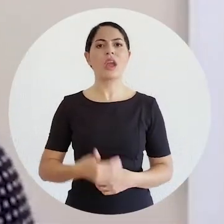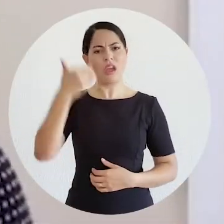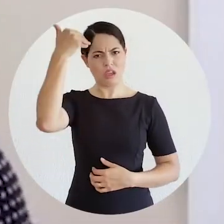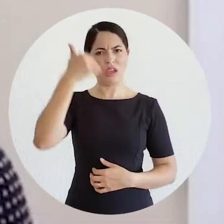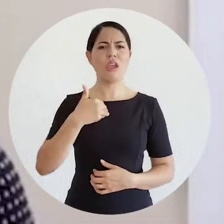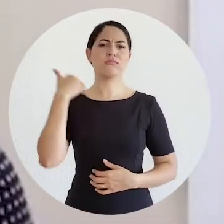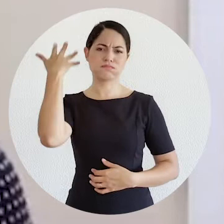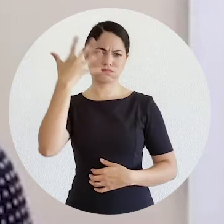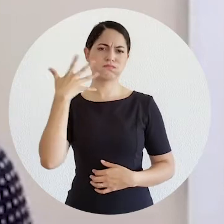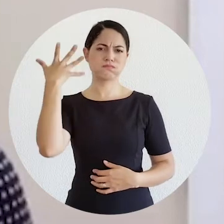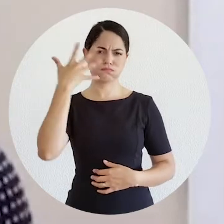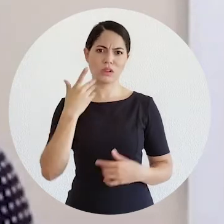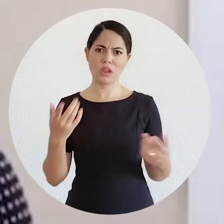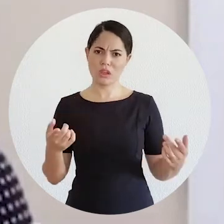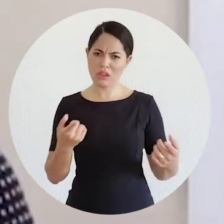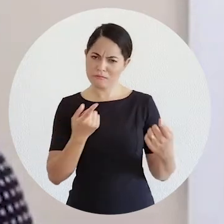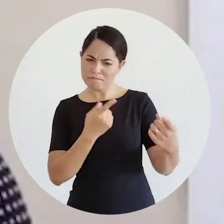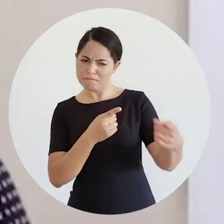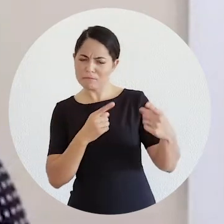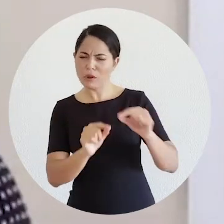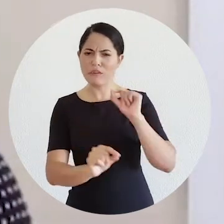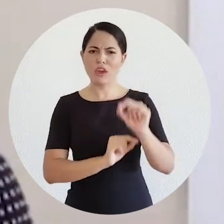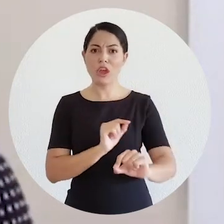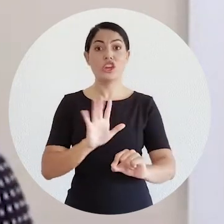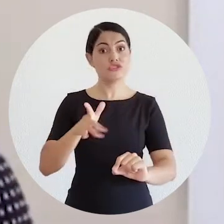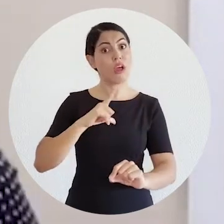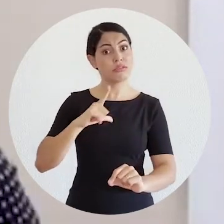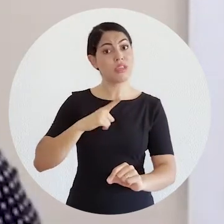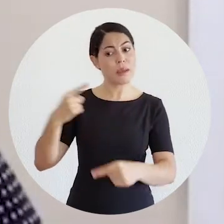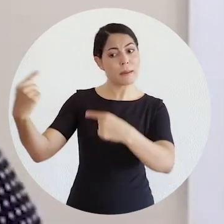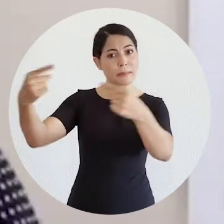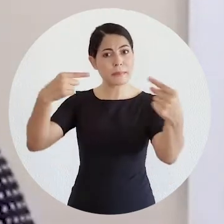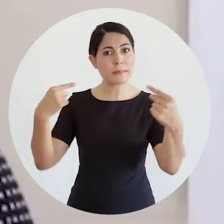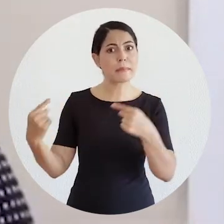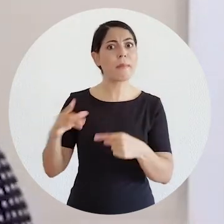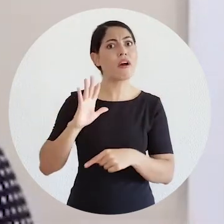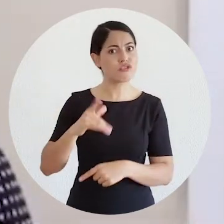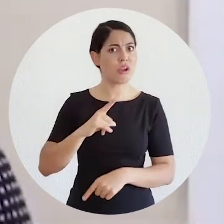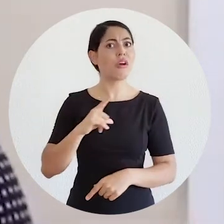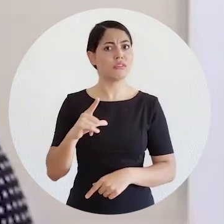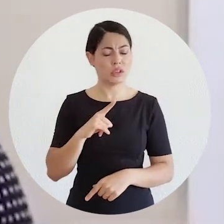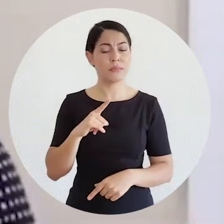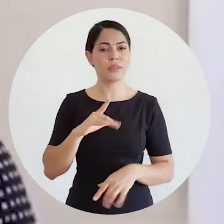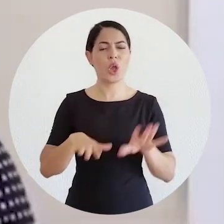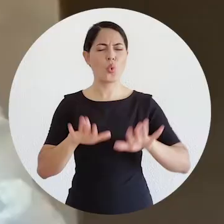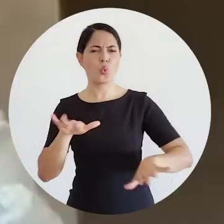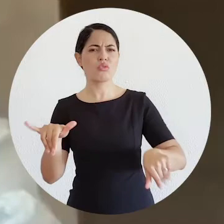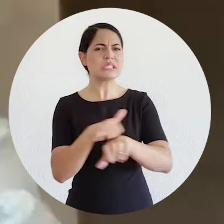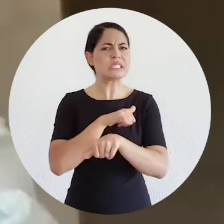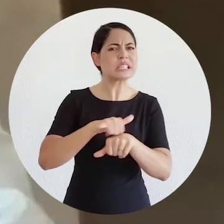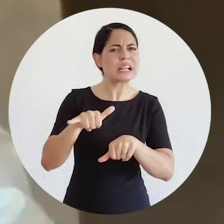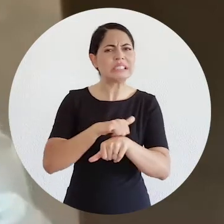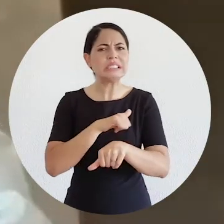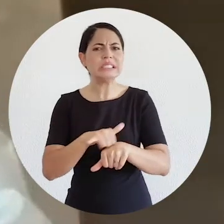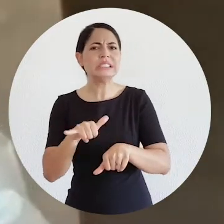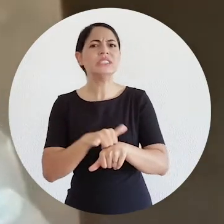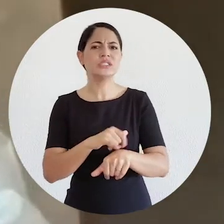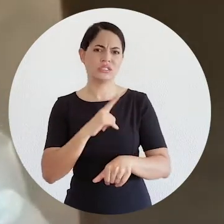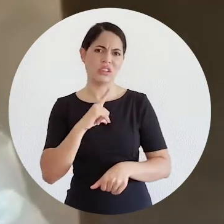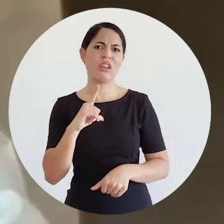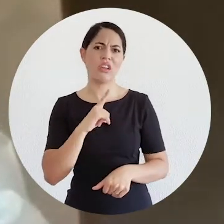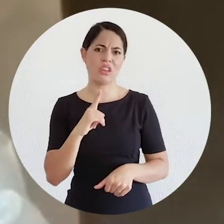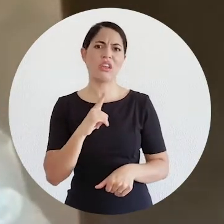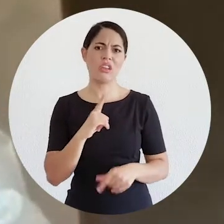uma provocação sobre debates já existentes e caminhos, sugestões e caminhos